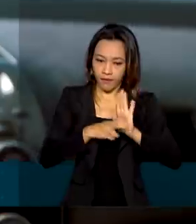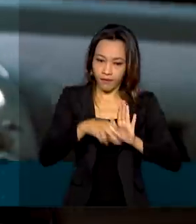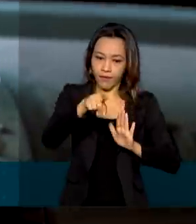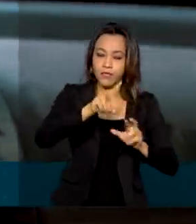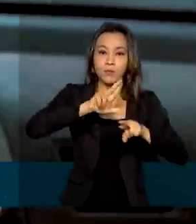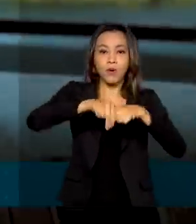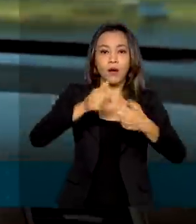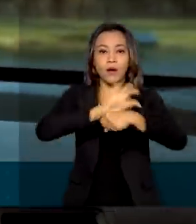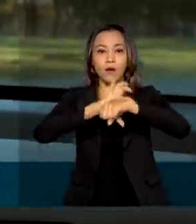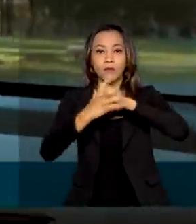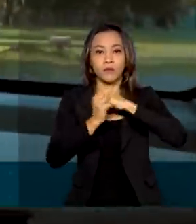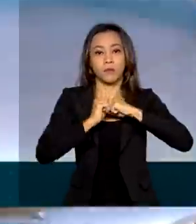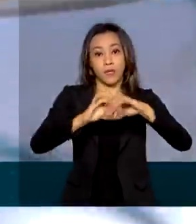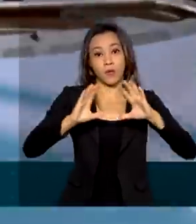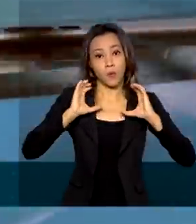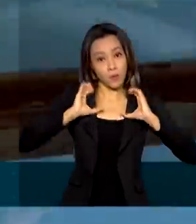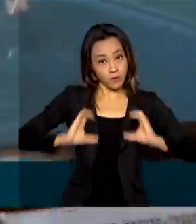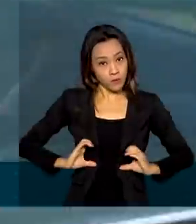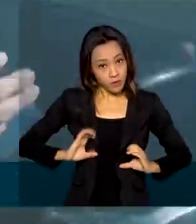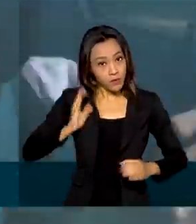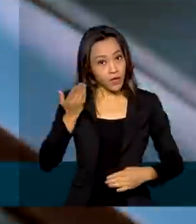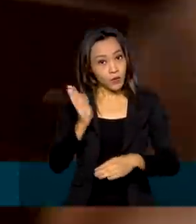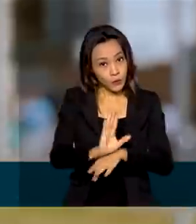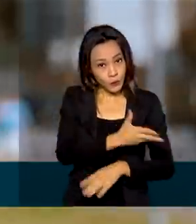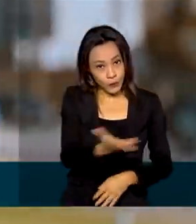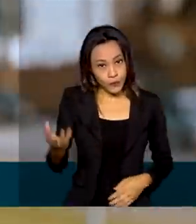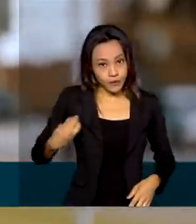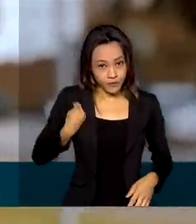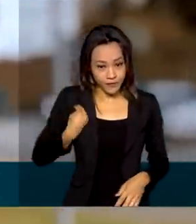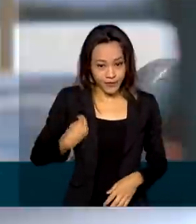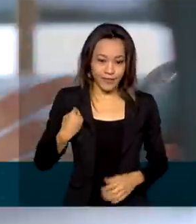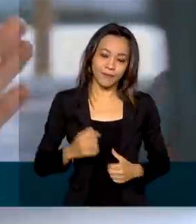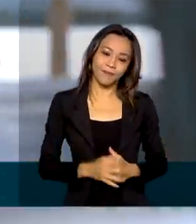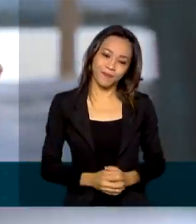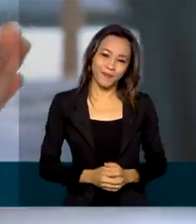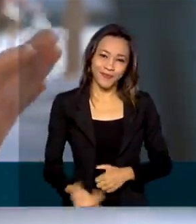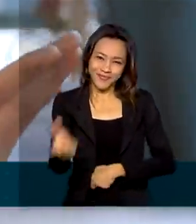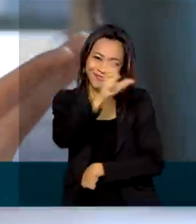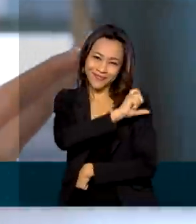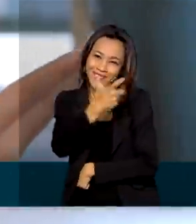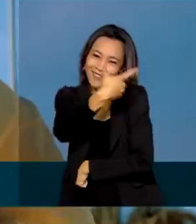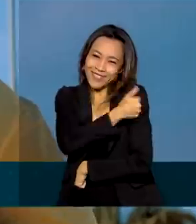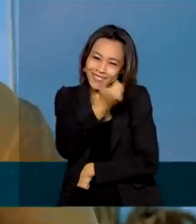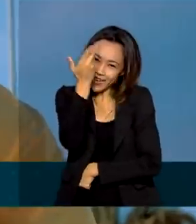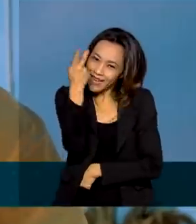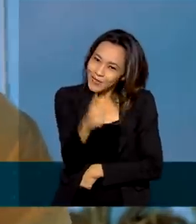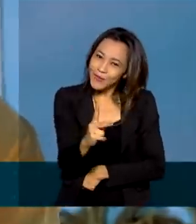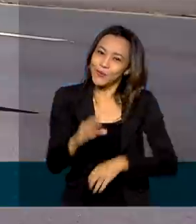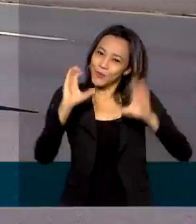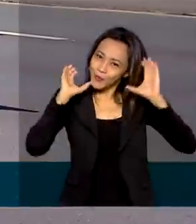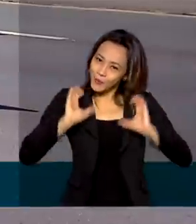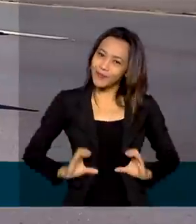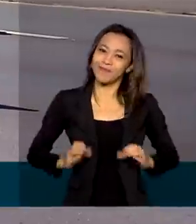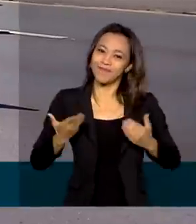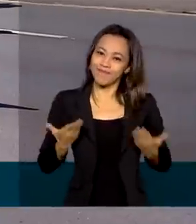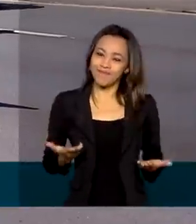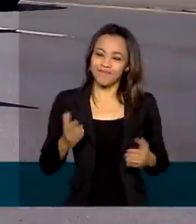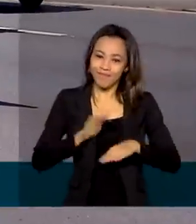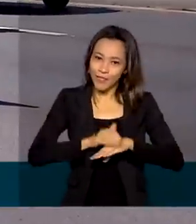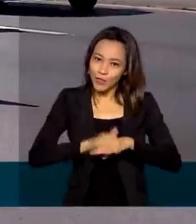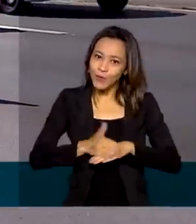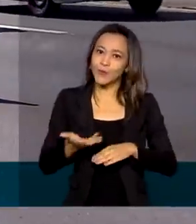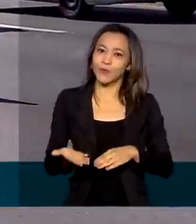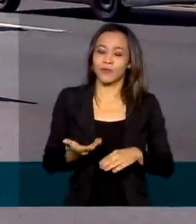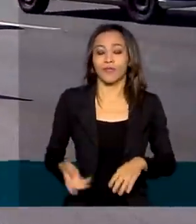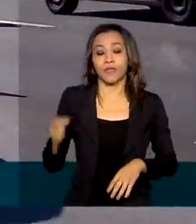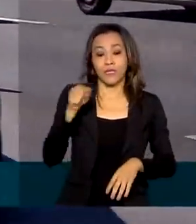atitudes que também salvam vidas. A vacina para a pandemia no trânsito é a sua atitude. Confiante de que com